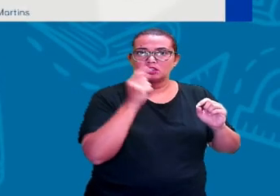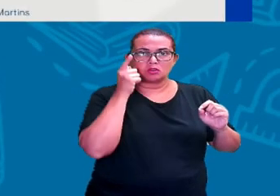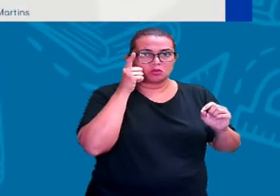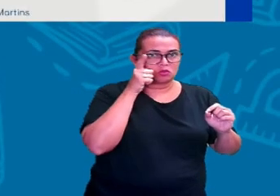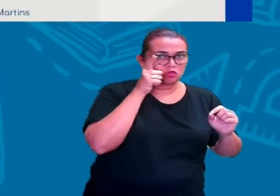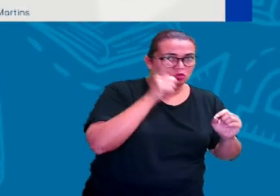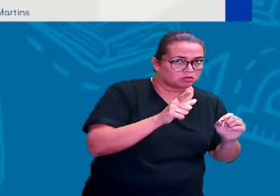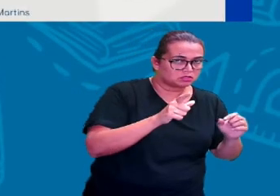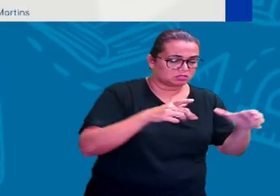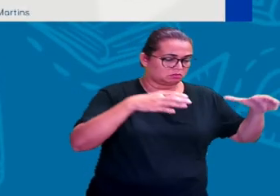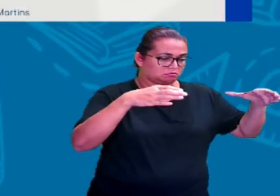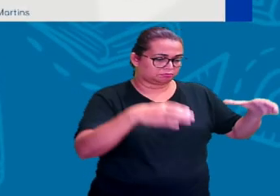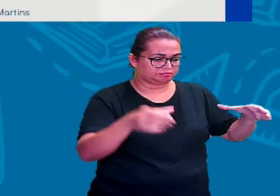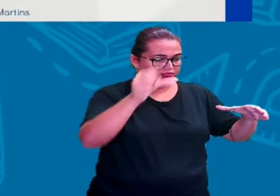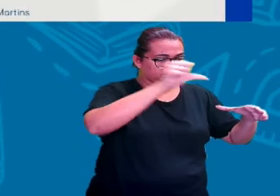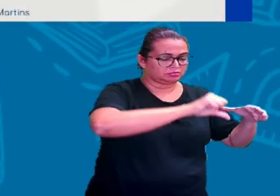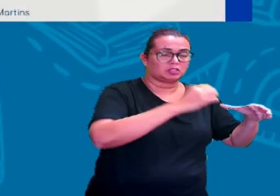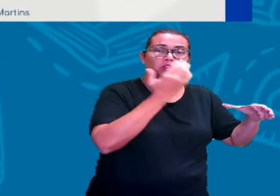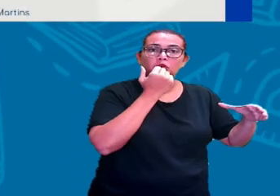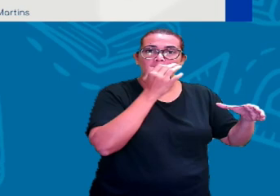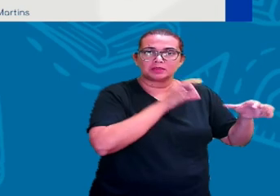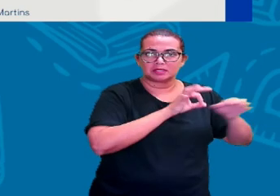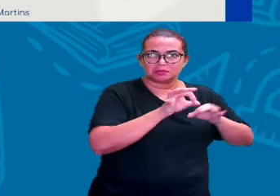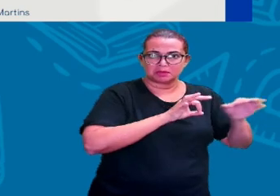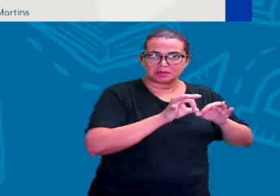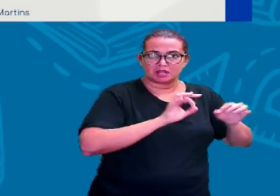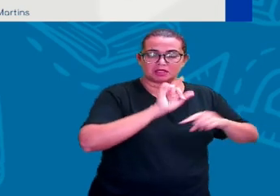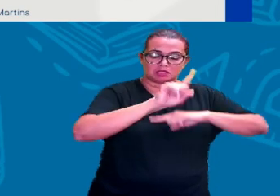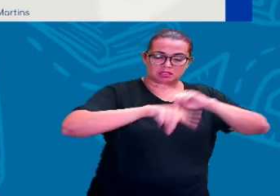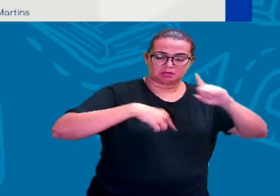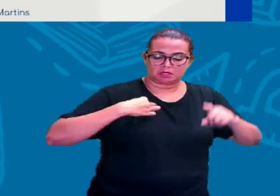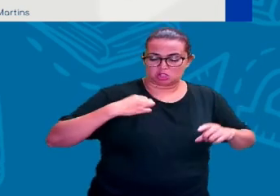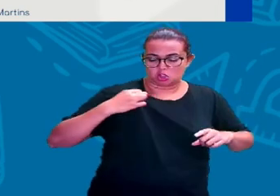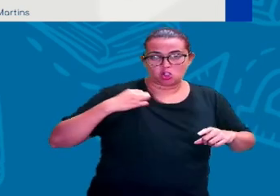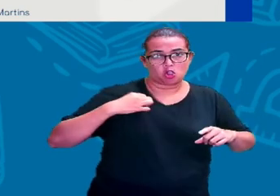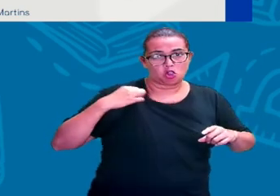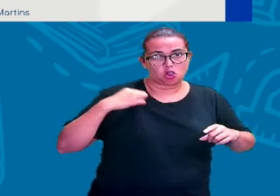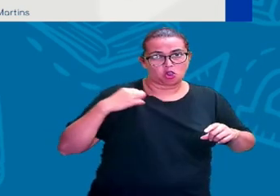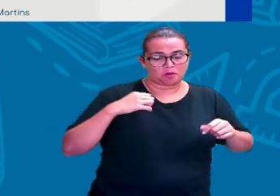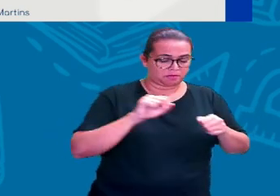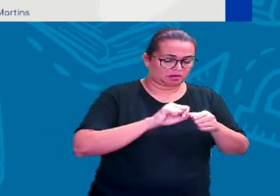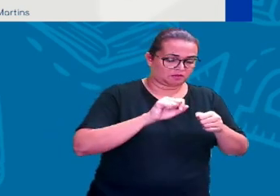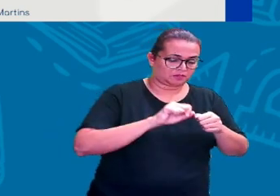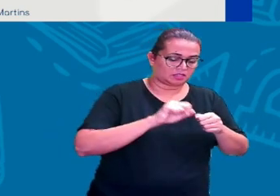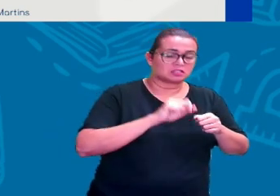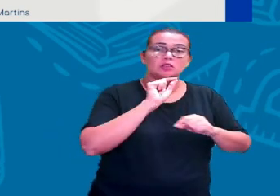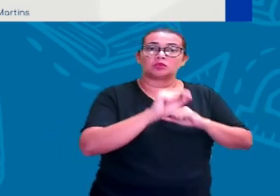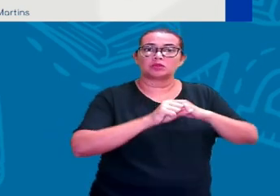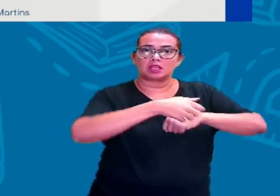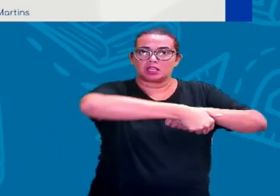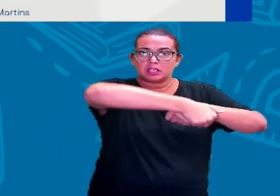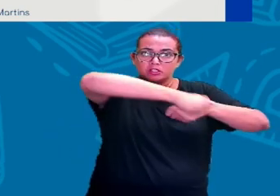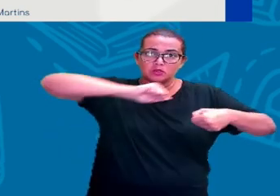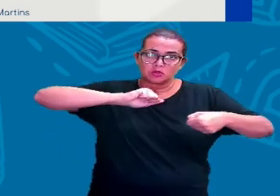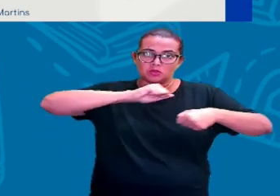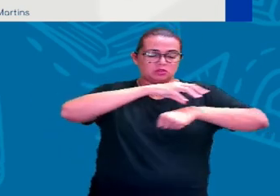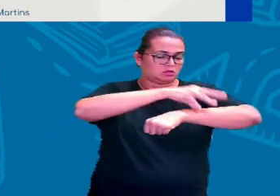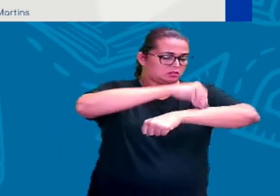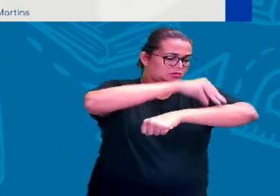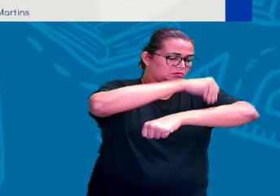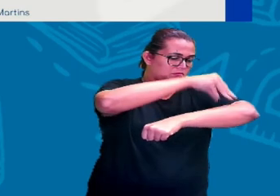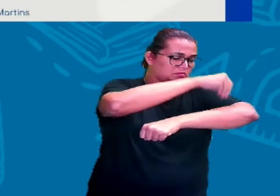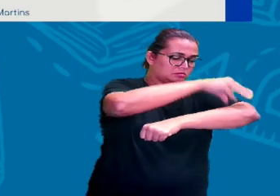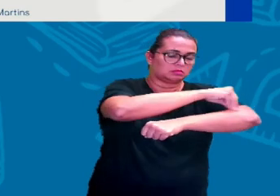tesselagem, né? A produção de tecido através de pelos e couro de animais e fibras de